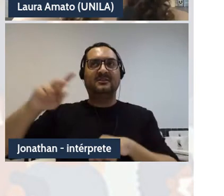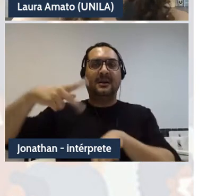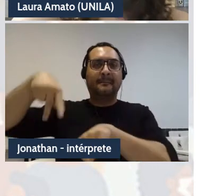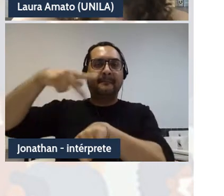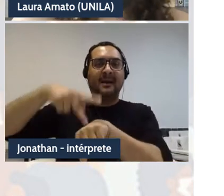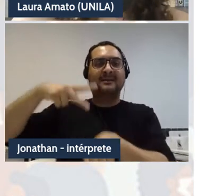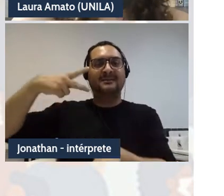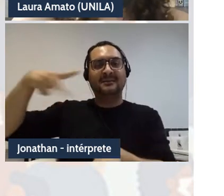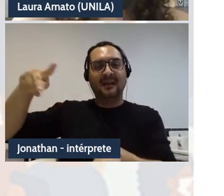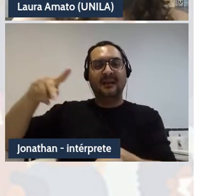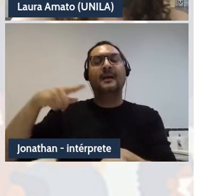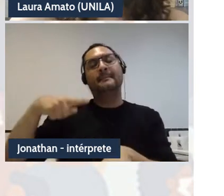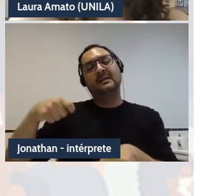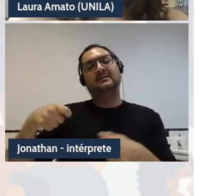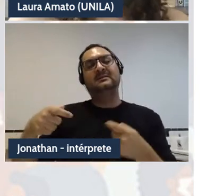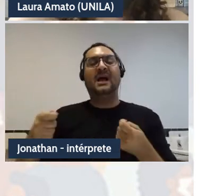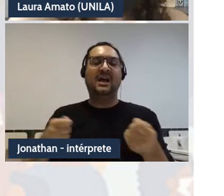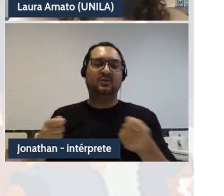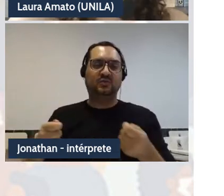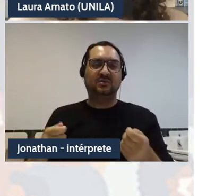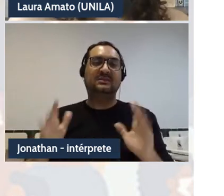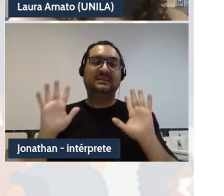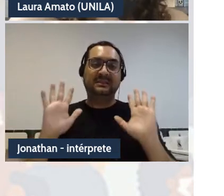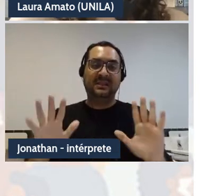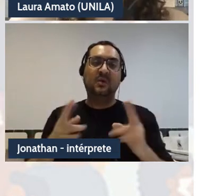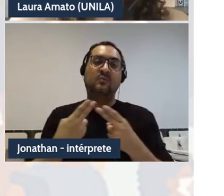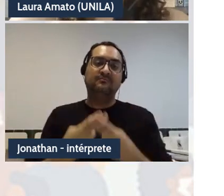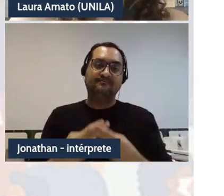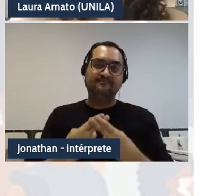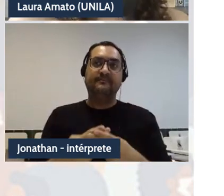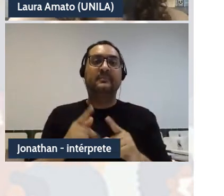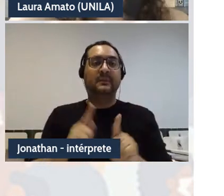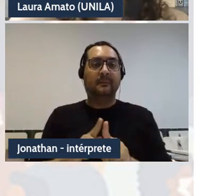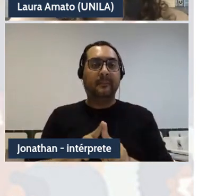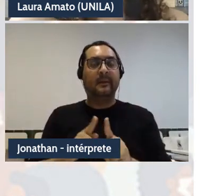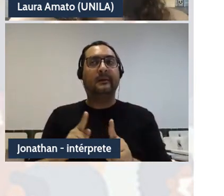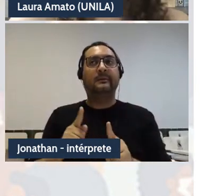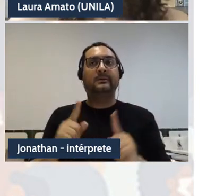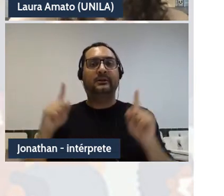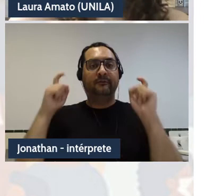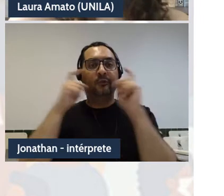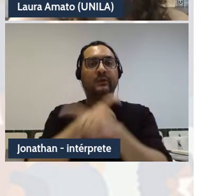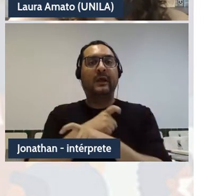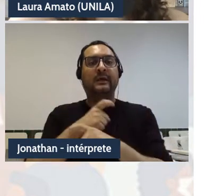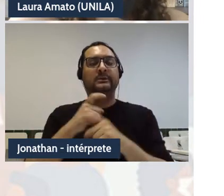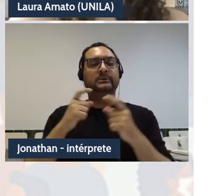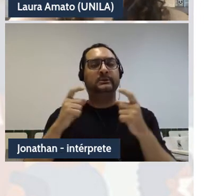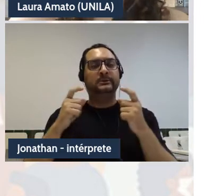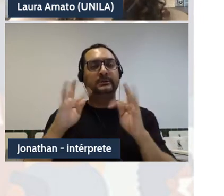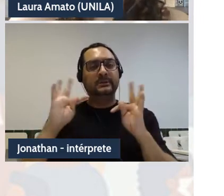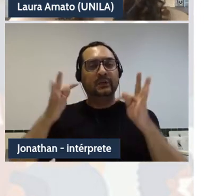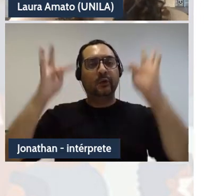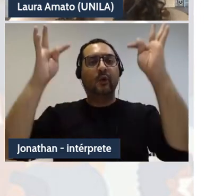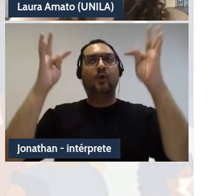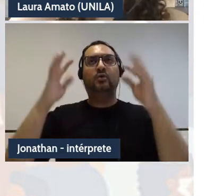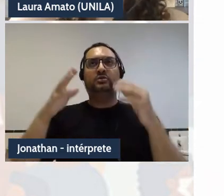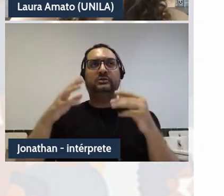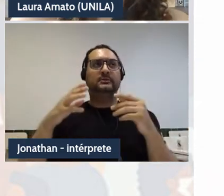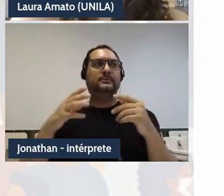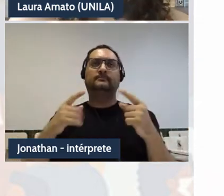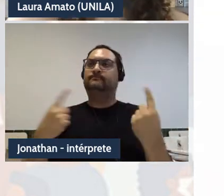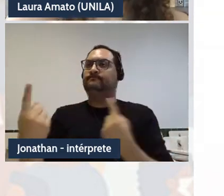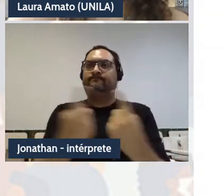E aqui, não vou entrar no mérito das dificuldades técnicas e tecnológicas que passamos, pois todos nós passamos por isso.